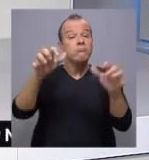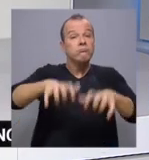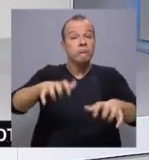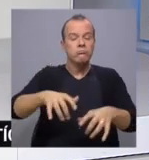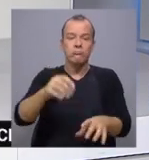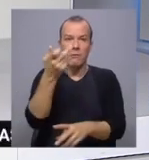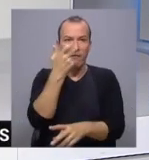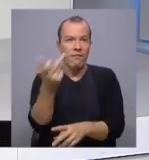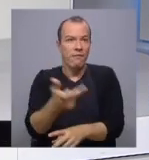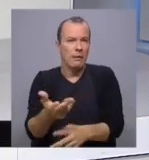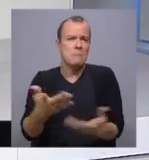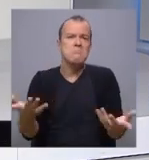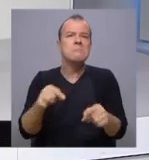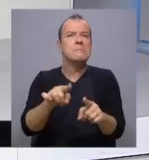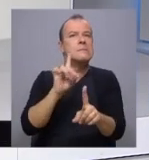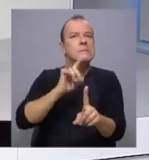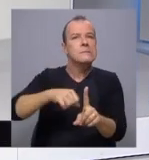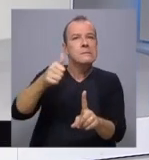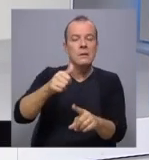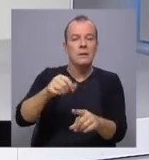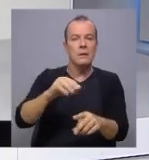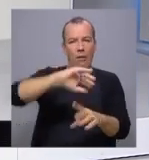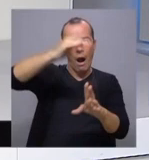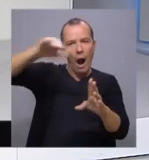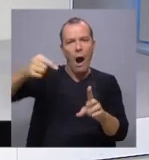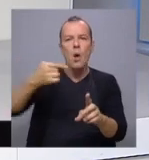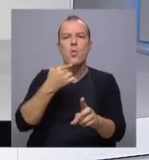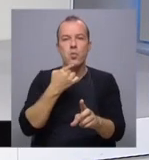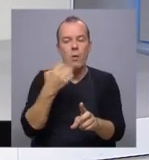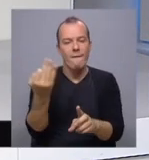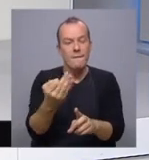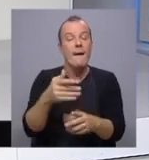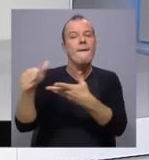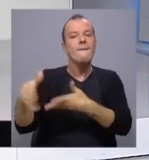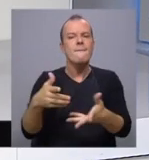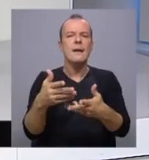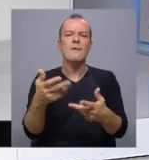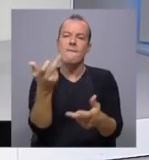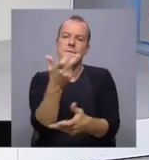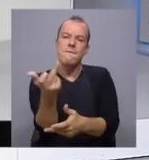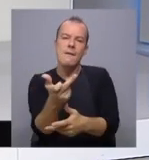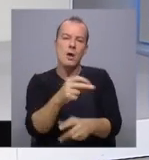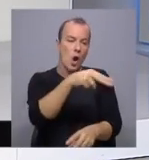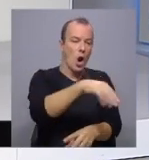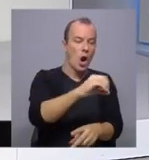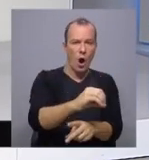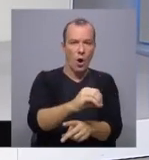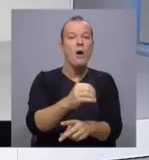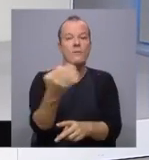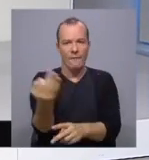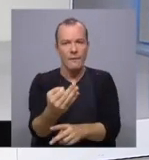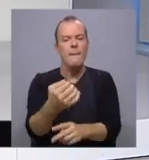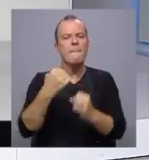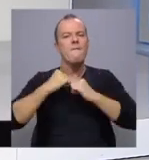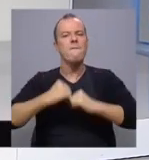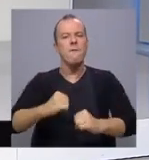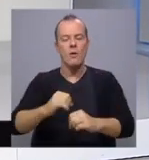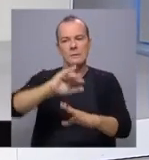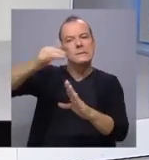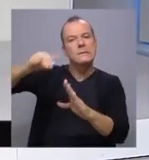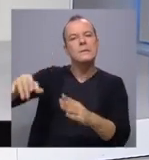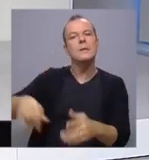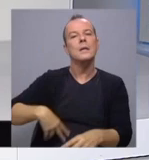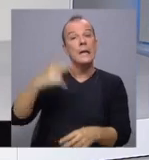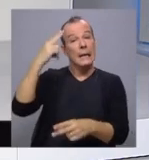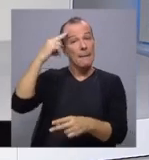fraca em especial nas vertentes norte e nas terras altas. O vento vai ser fraca moderado de nordeste mas vai superar temporariamente forte nas terras altas da